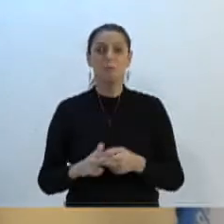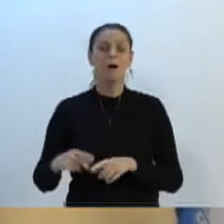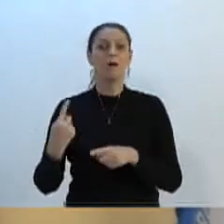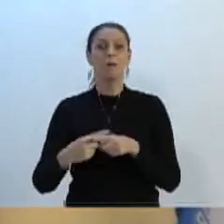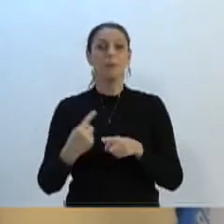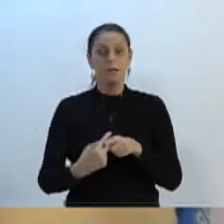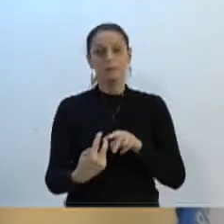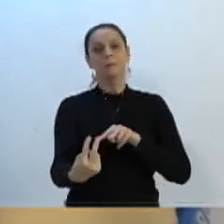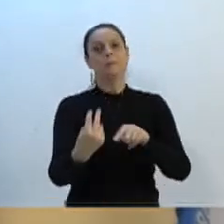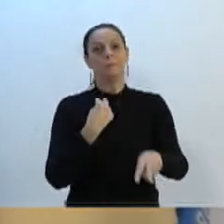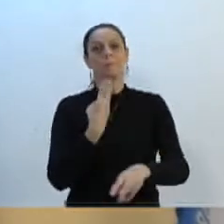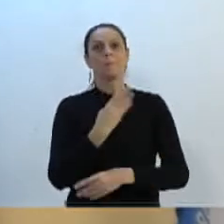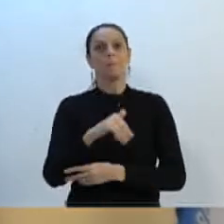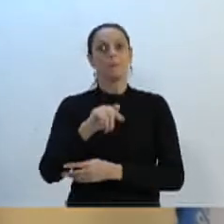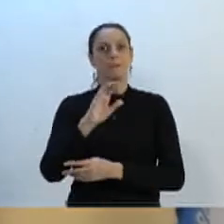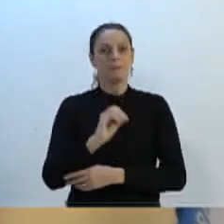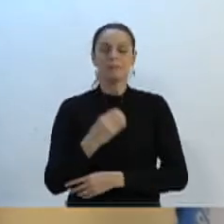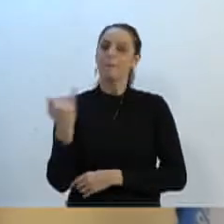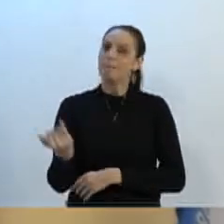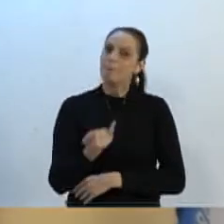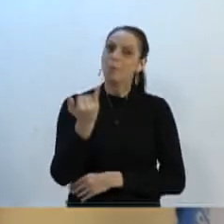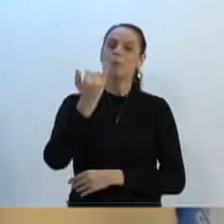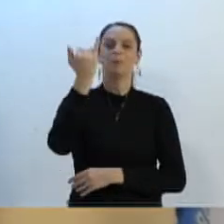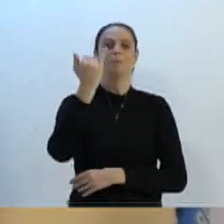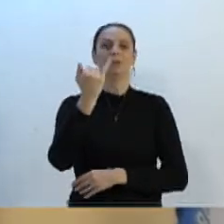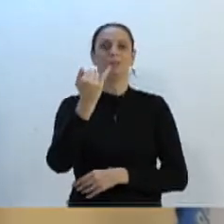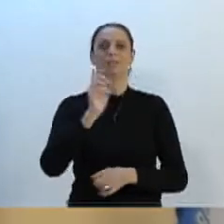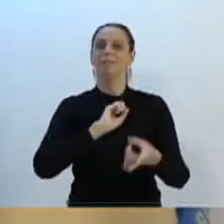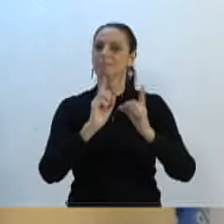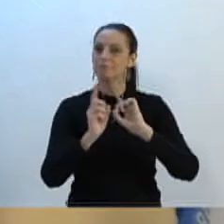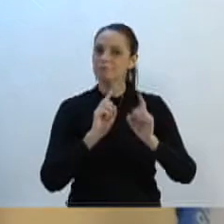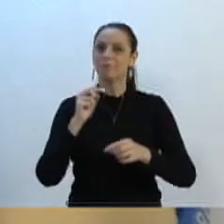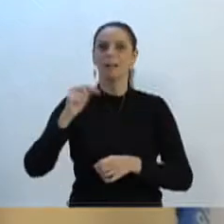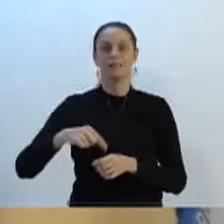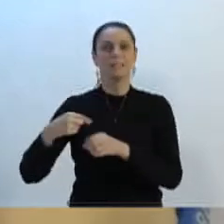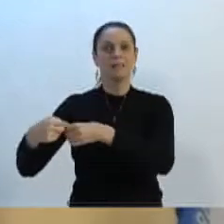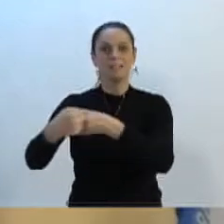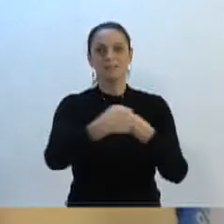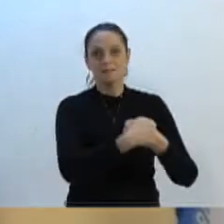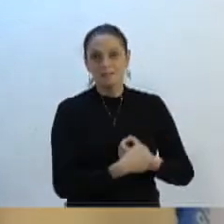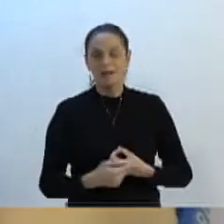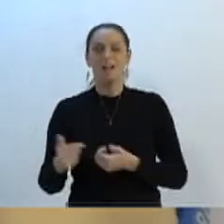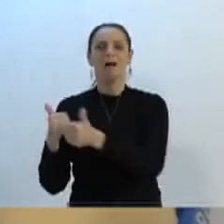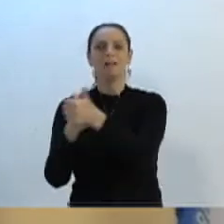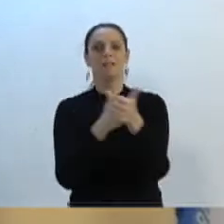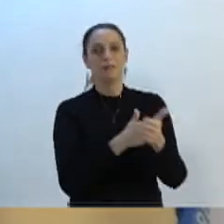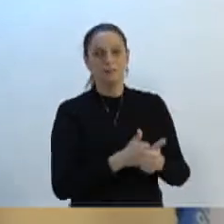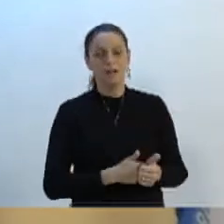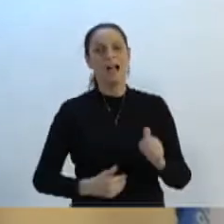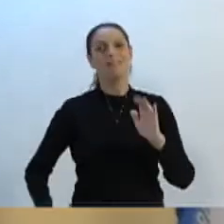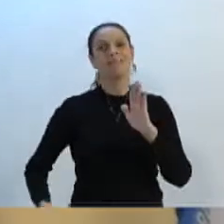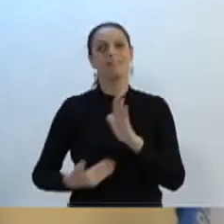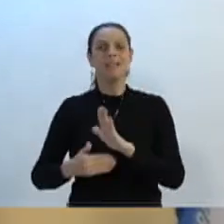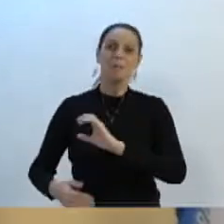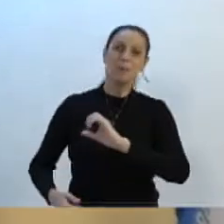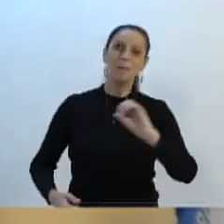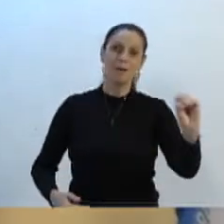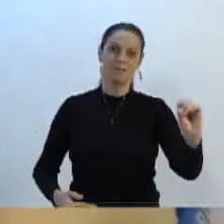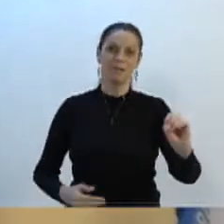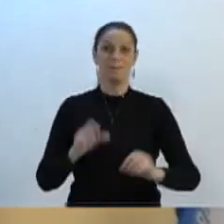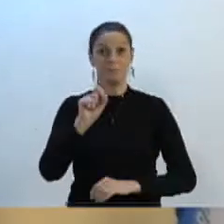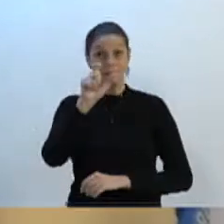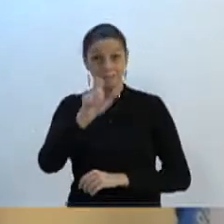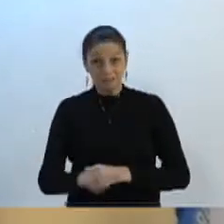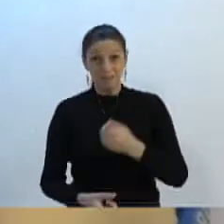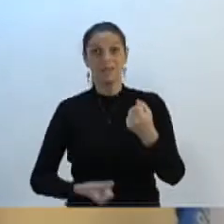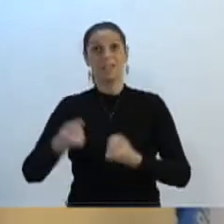eixo de desenvolvimento econômico do Vale do Itajaí, do Alto Vale e até o Oeste Catarinense. Quem anda pela